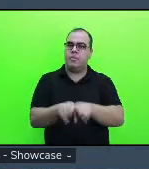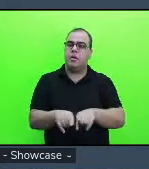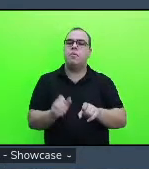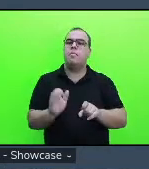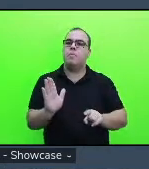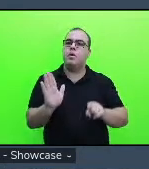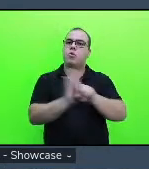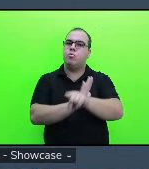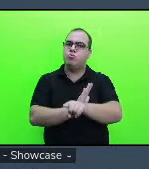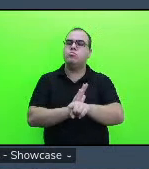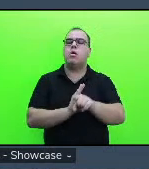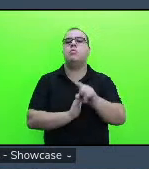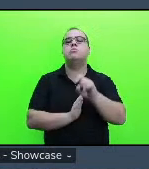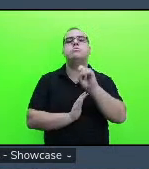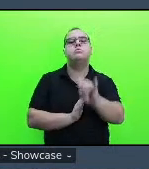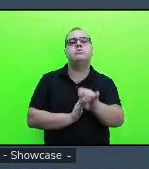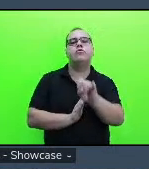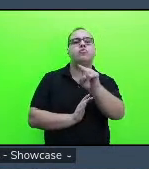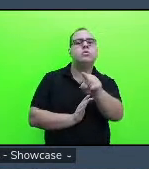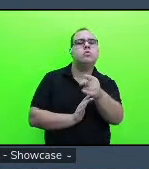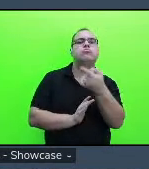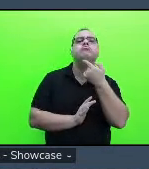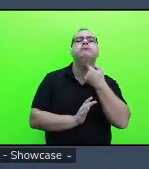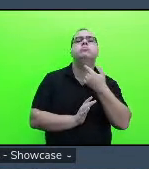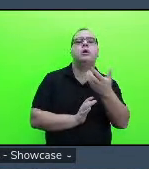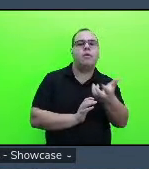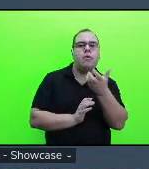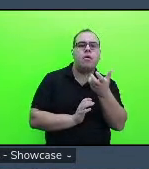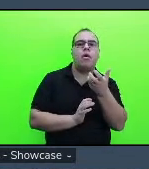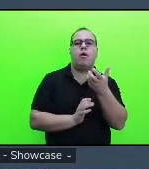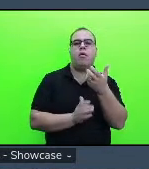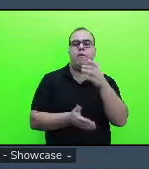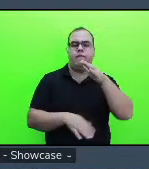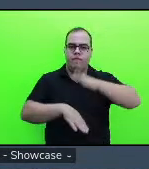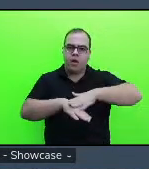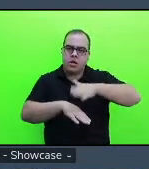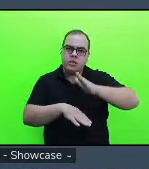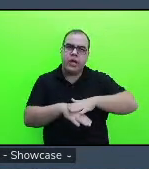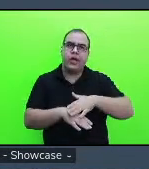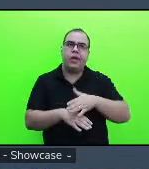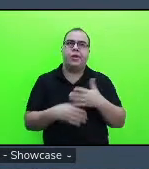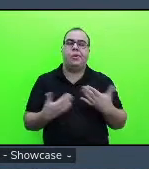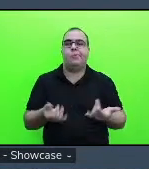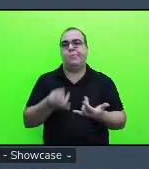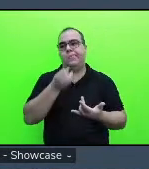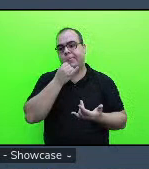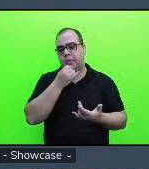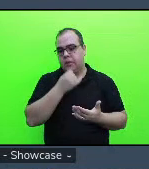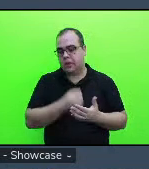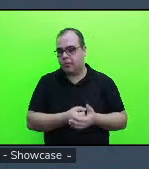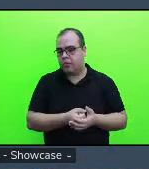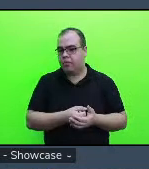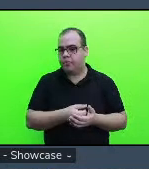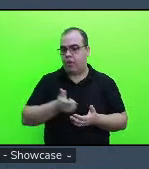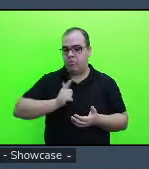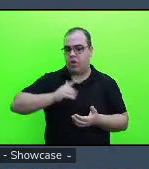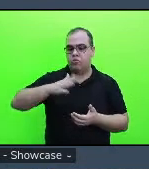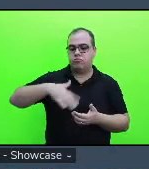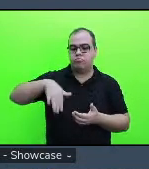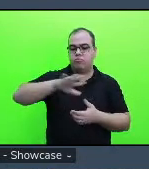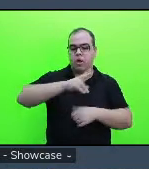se você talvez pretende realizar exatamente vendo uma essa questão pedagógica também se você